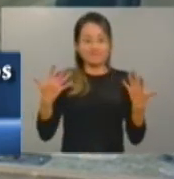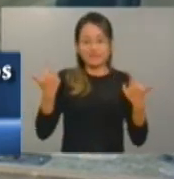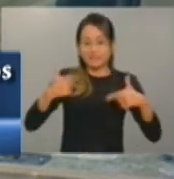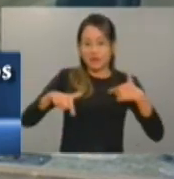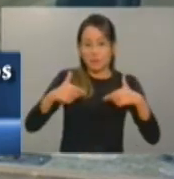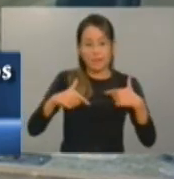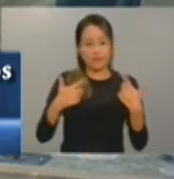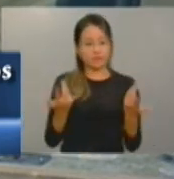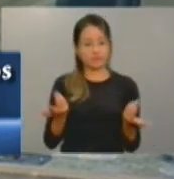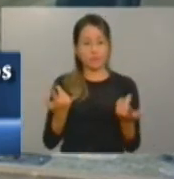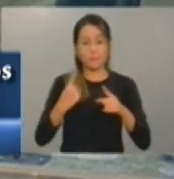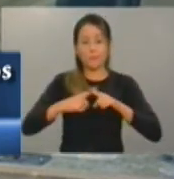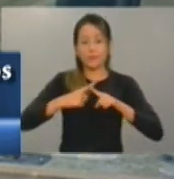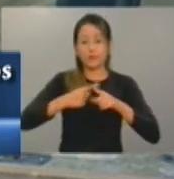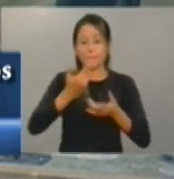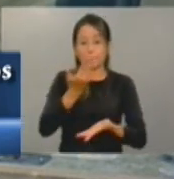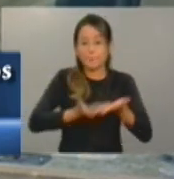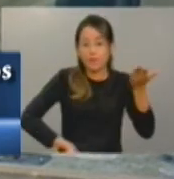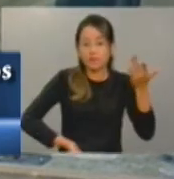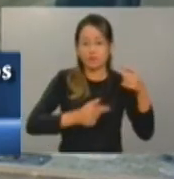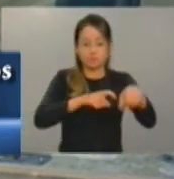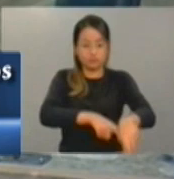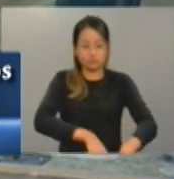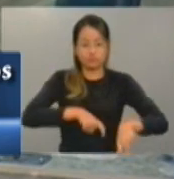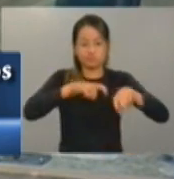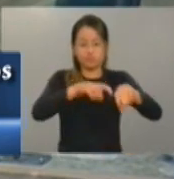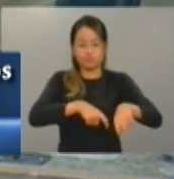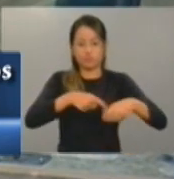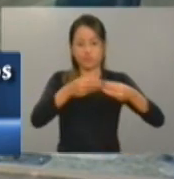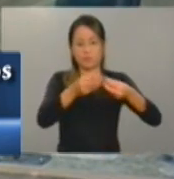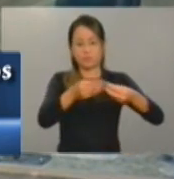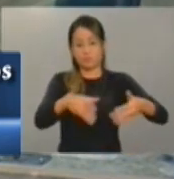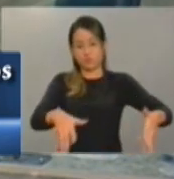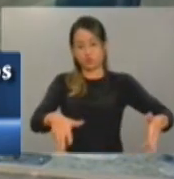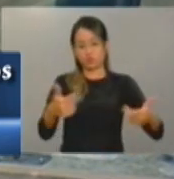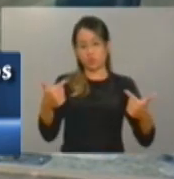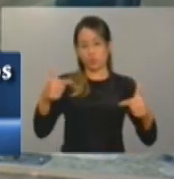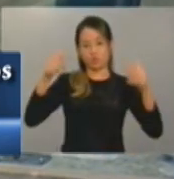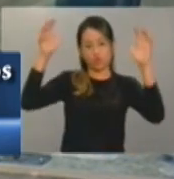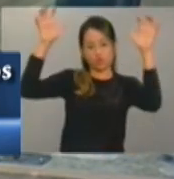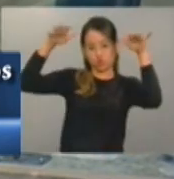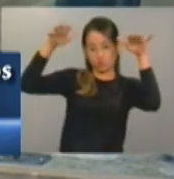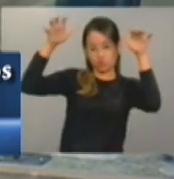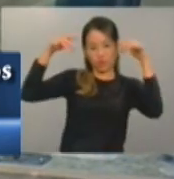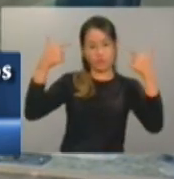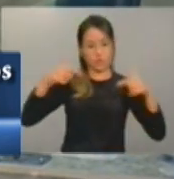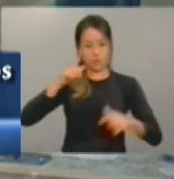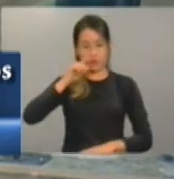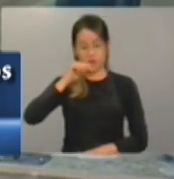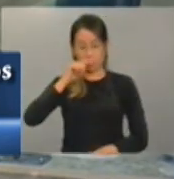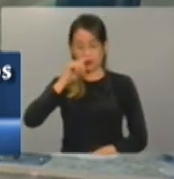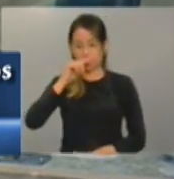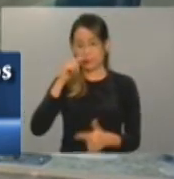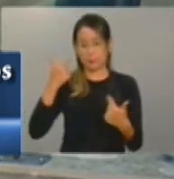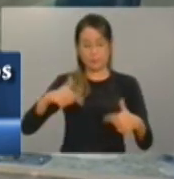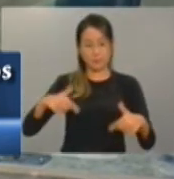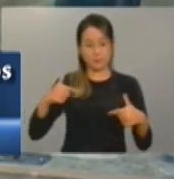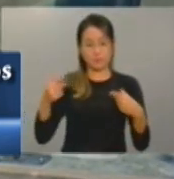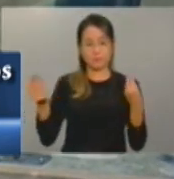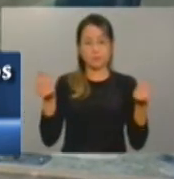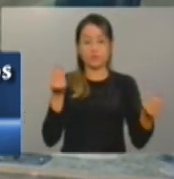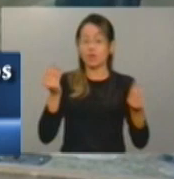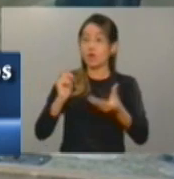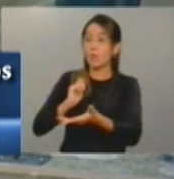além de tudo, perdendo a sua plantação e preocupado pela questão também financeira, principalmente por seus financiamentos.